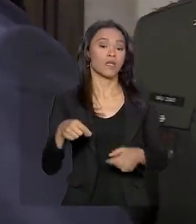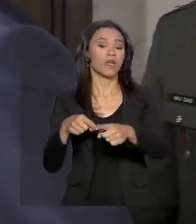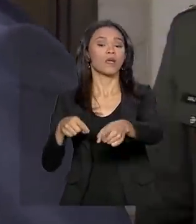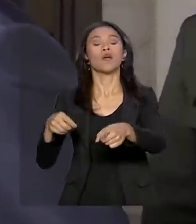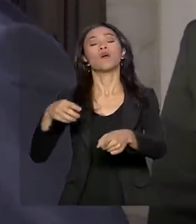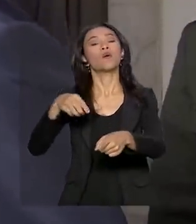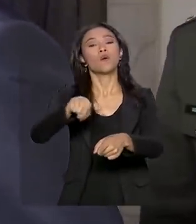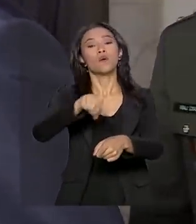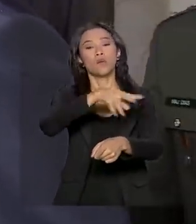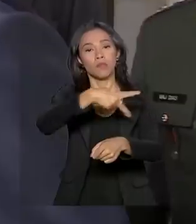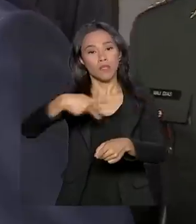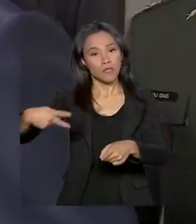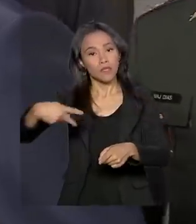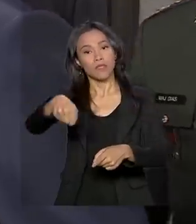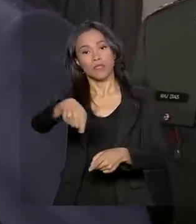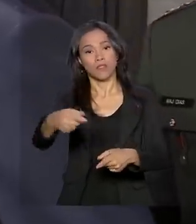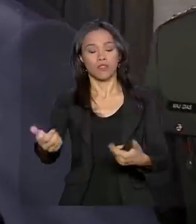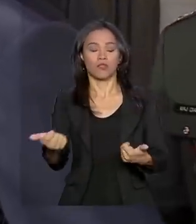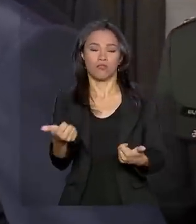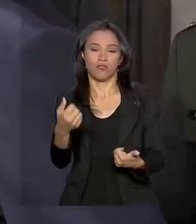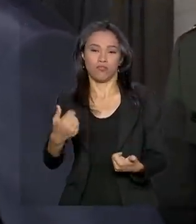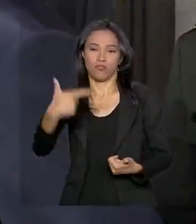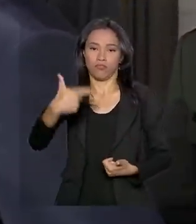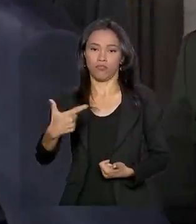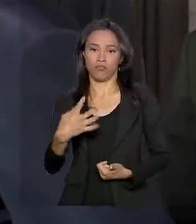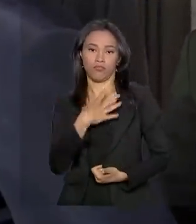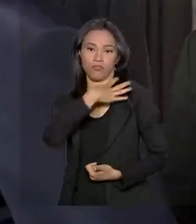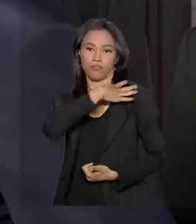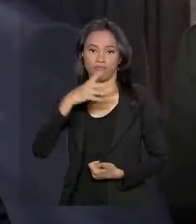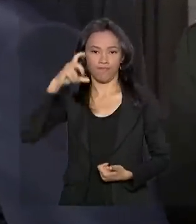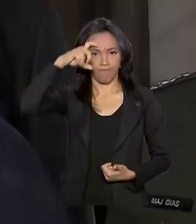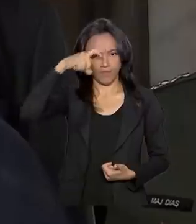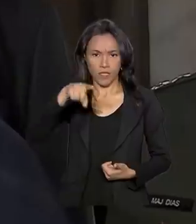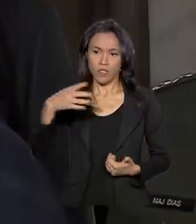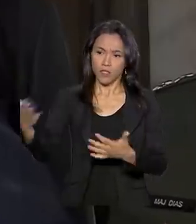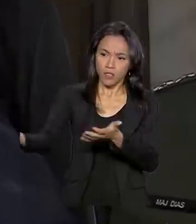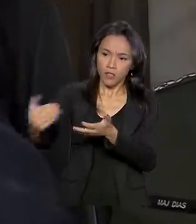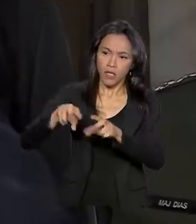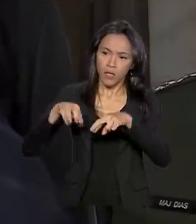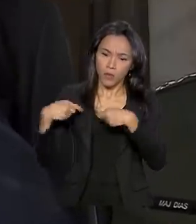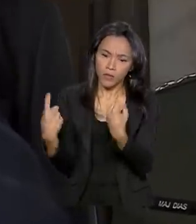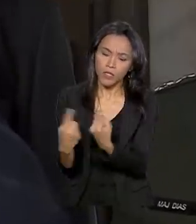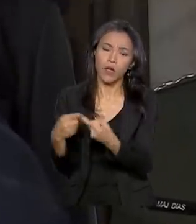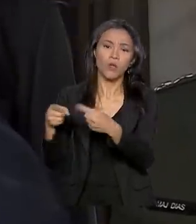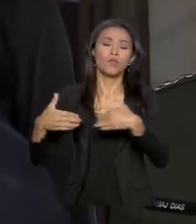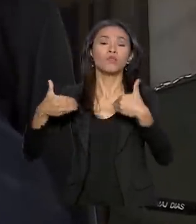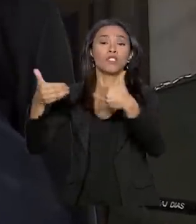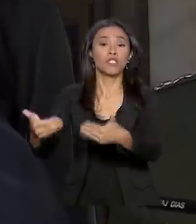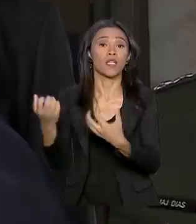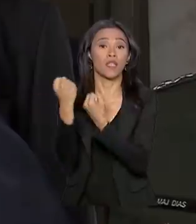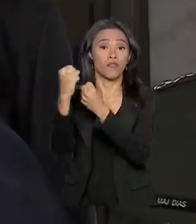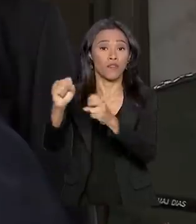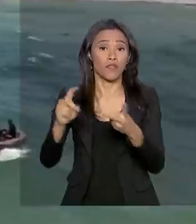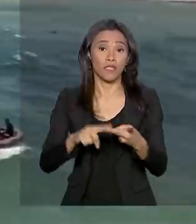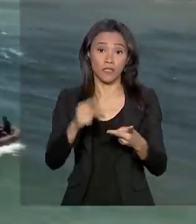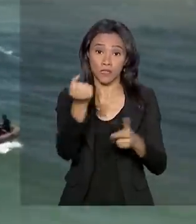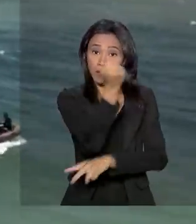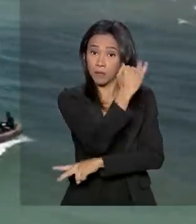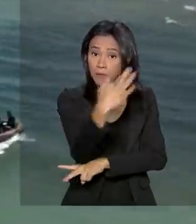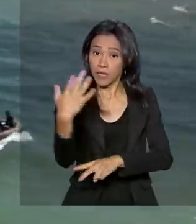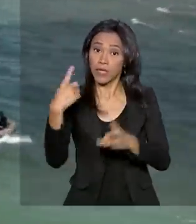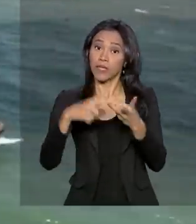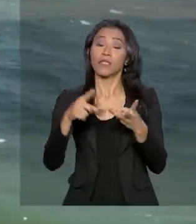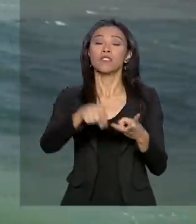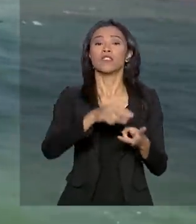Hamilton Mourão, se reuniu com representantes dos Ministérios da Defesa, Minas e Energia e Meio Ambiente para